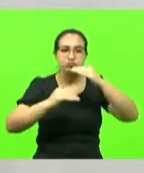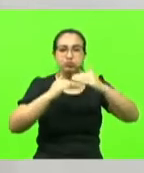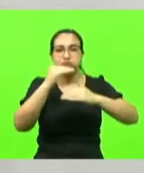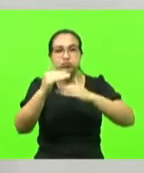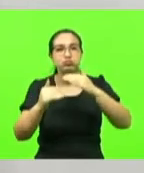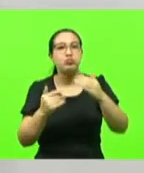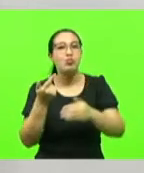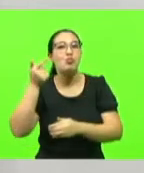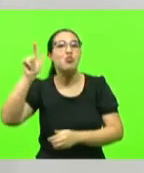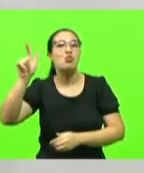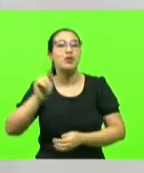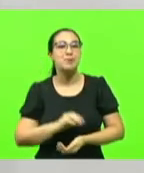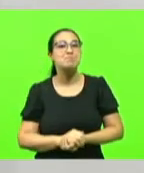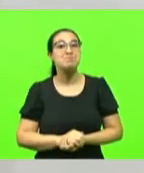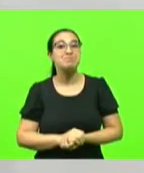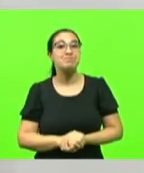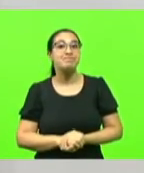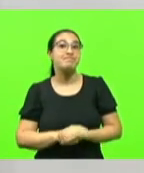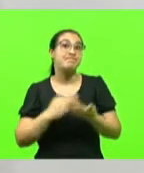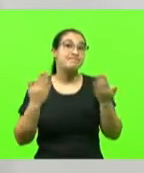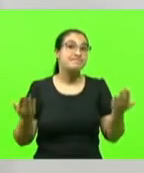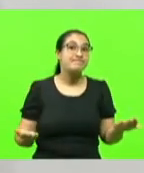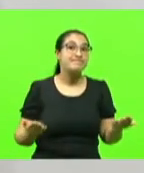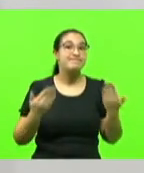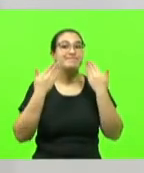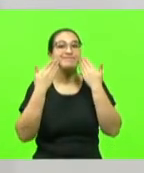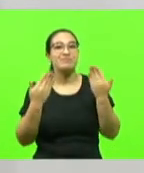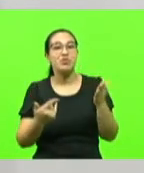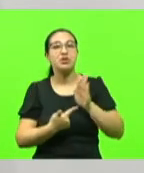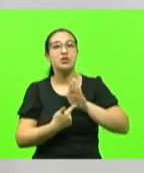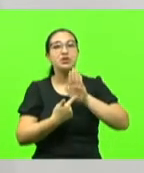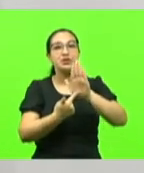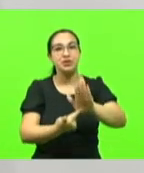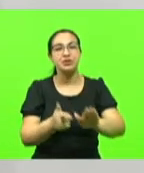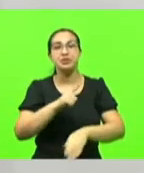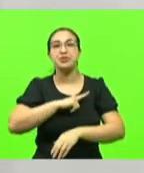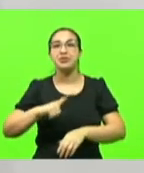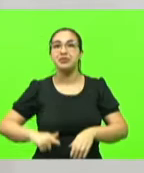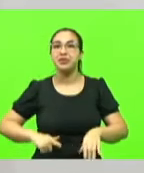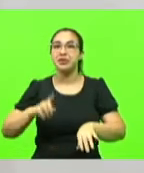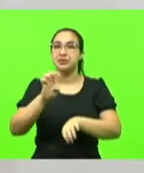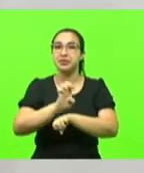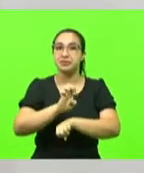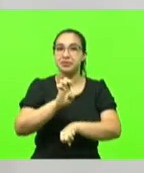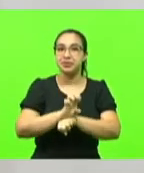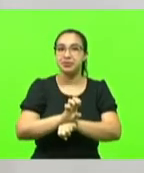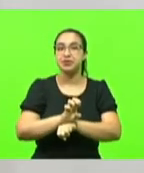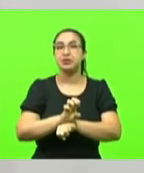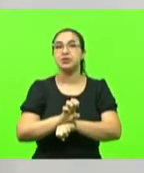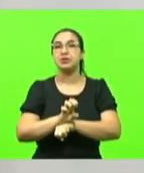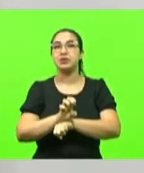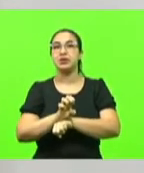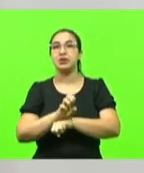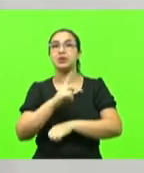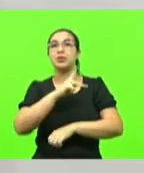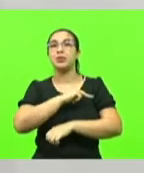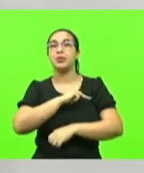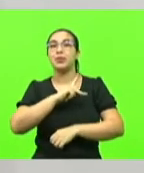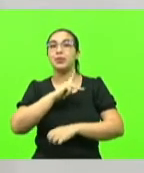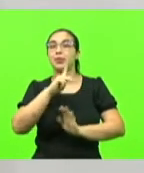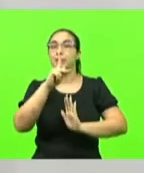da mesma forma apresentamos indicação ao governo do estado de Santa Catarina para que realize um projeto piloto